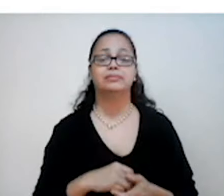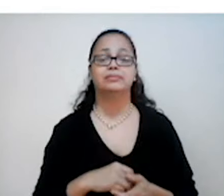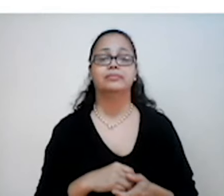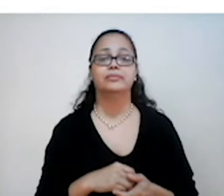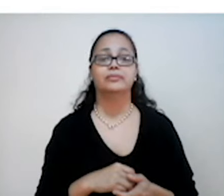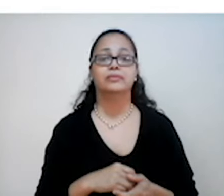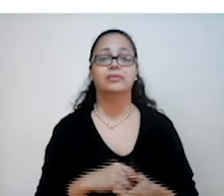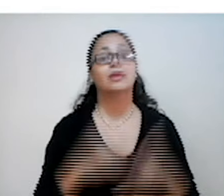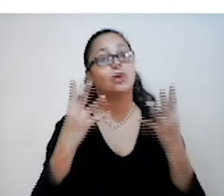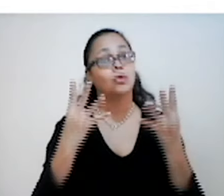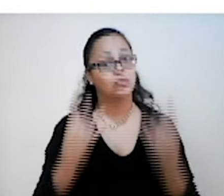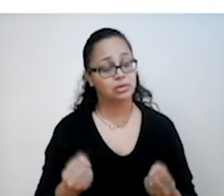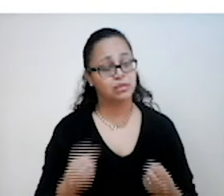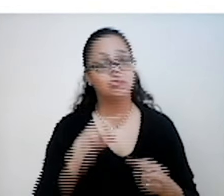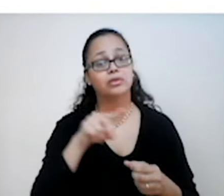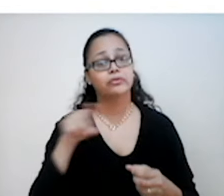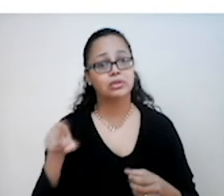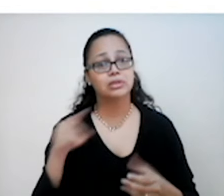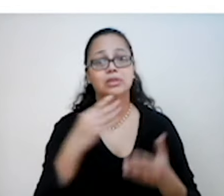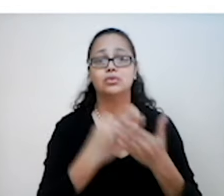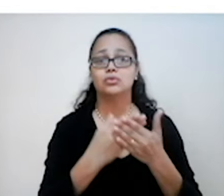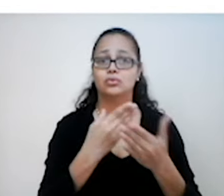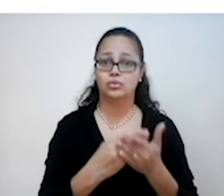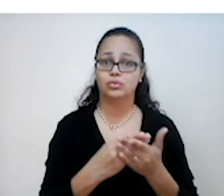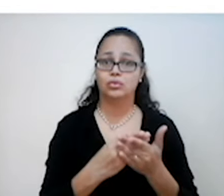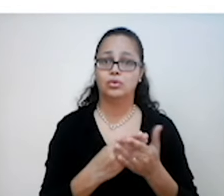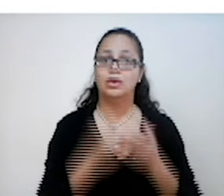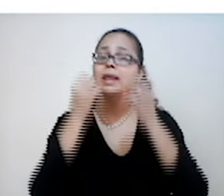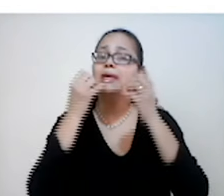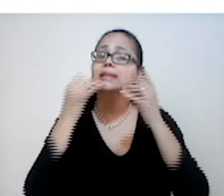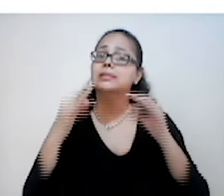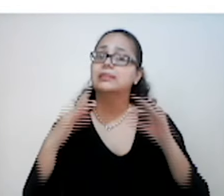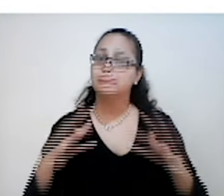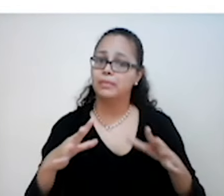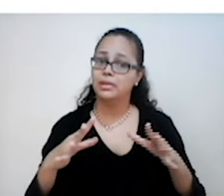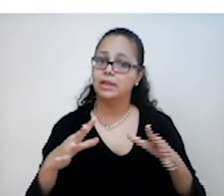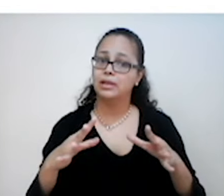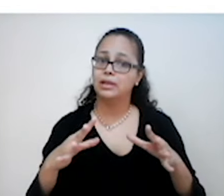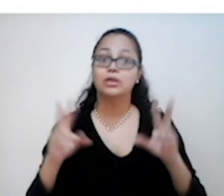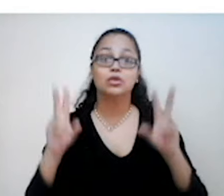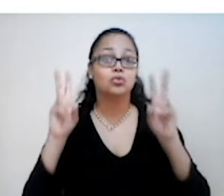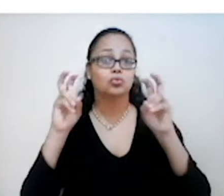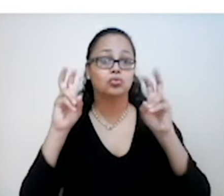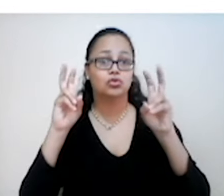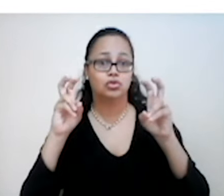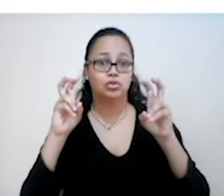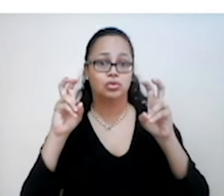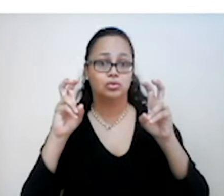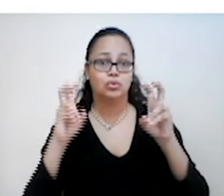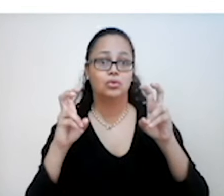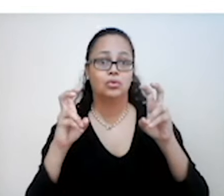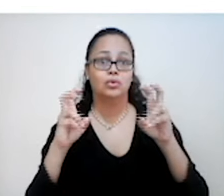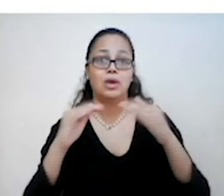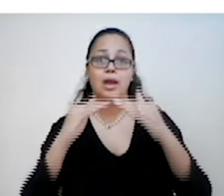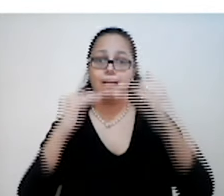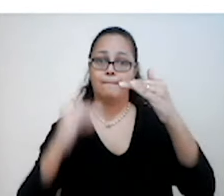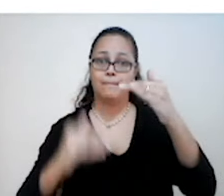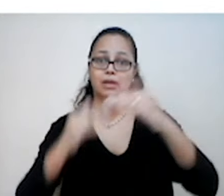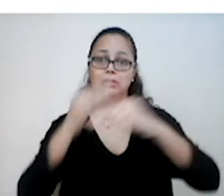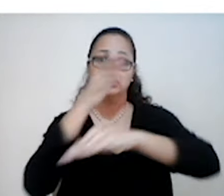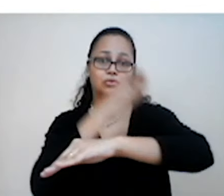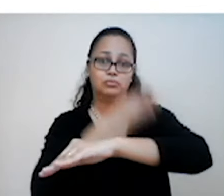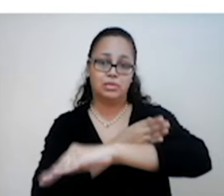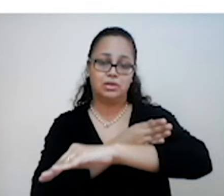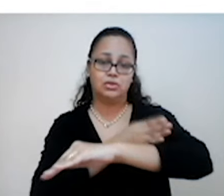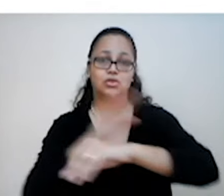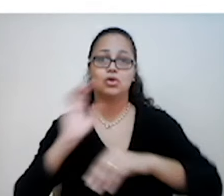Considerando que você estudou até aqui, explique o título deste módulo. O título do módulo é Baixa Idade Média, Uma Europa